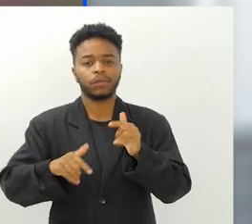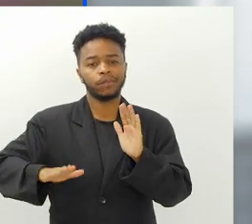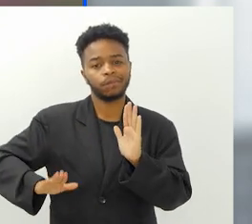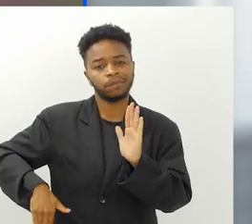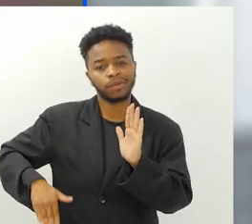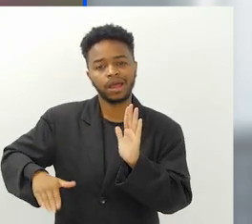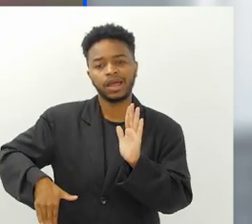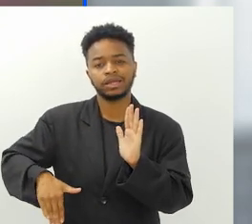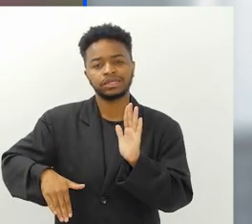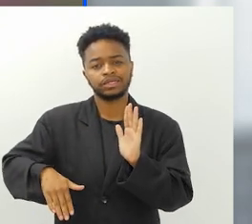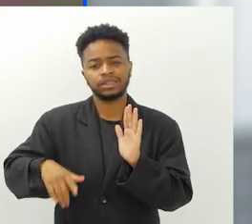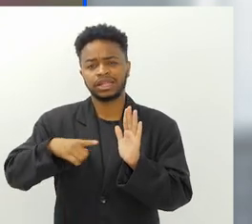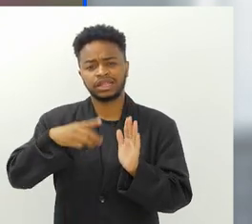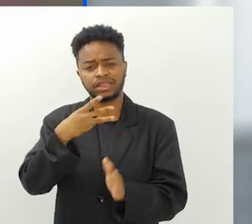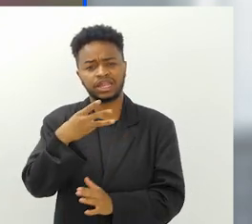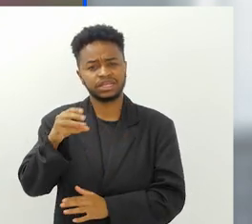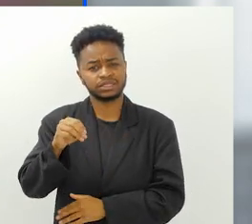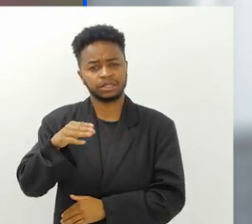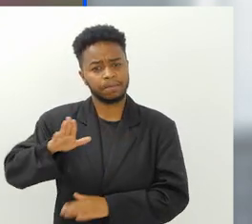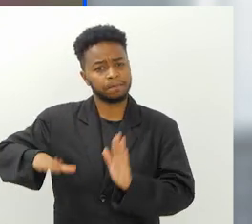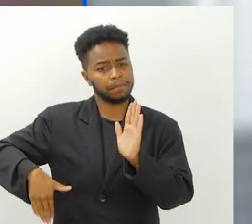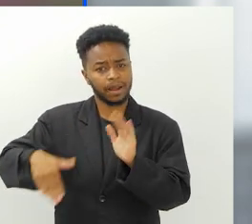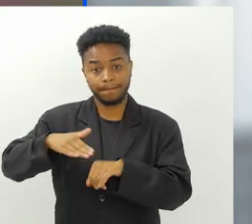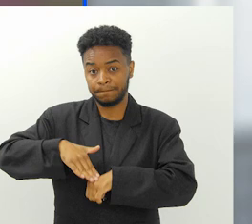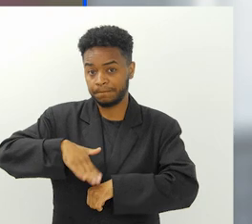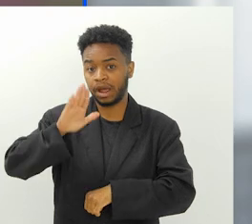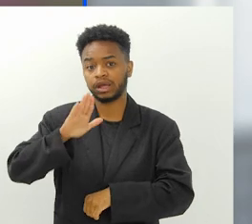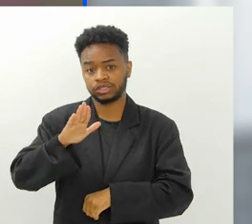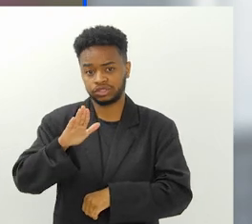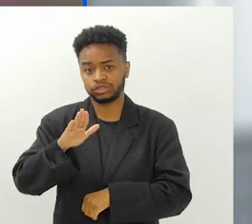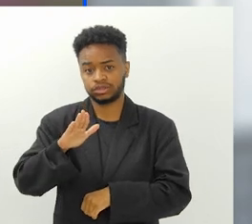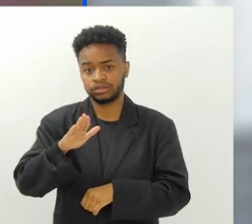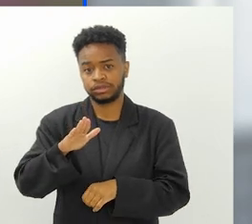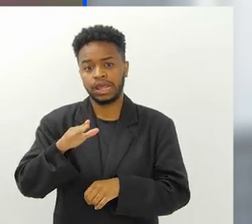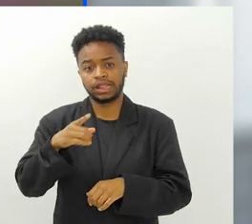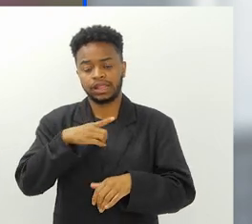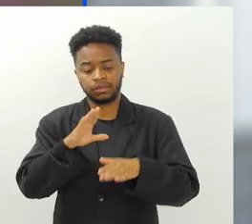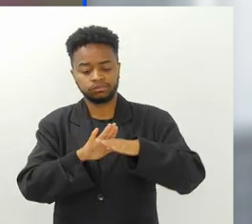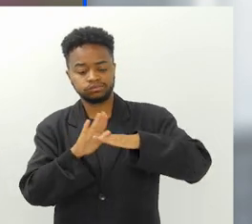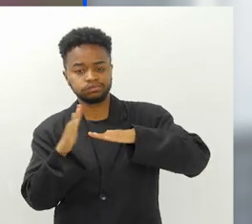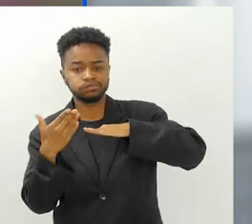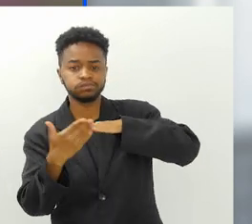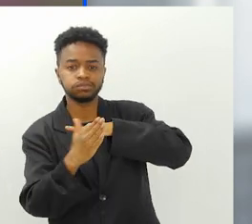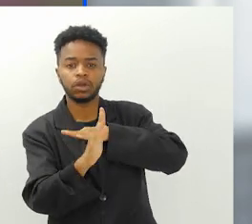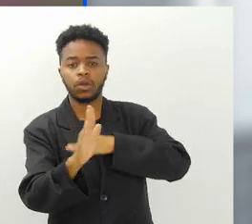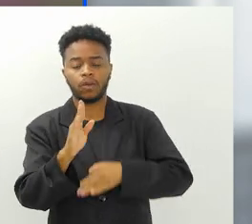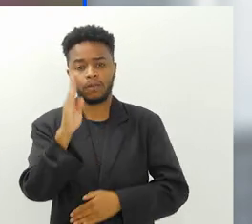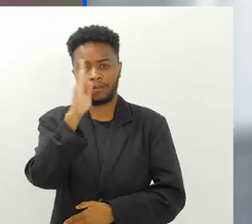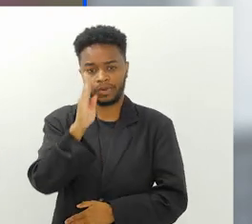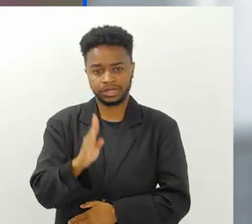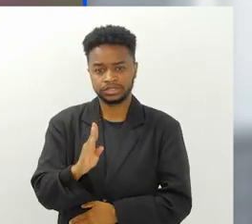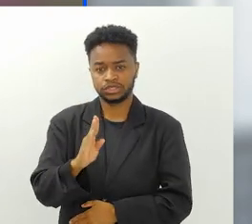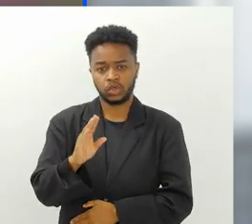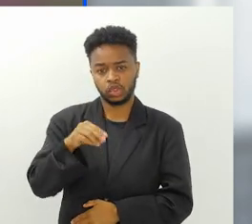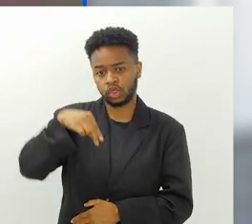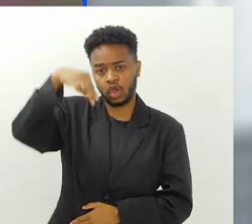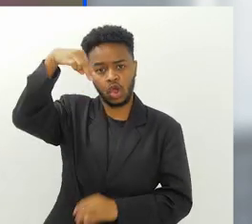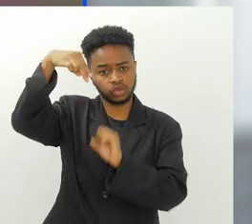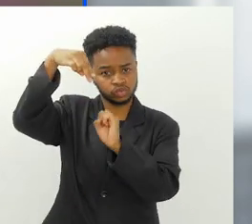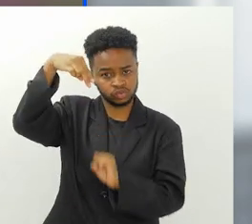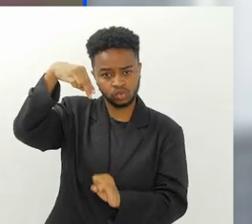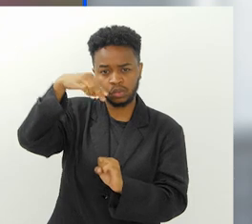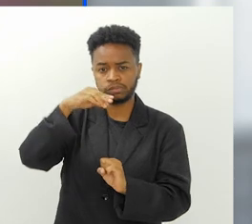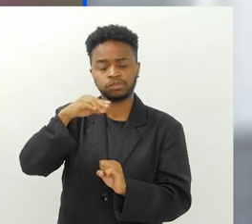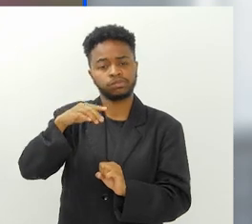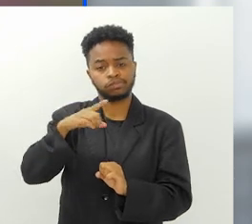praias, mais de 300 praias, ao longo de todo o litoral brasileiro do EAPOC, que é o Chuí, sem dúvida,